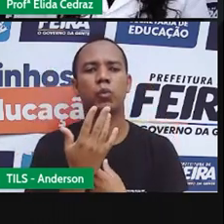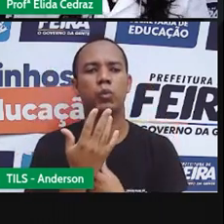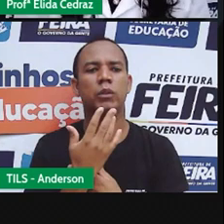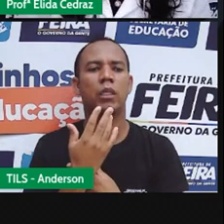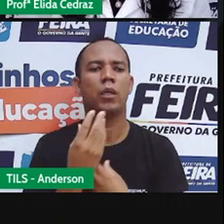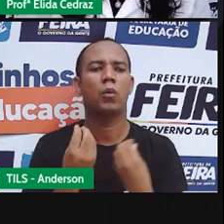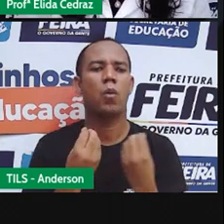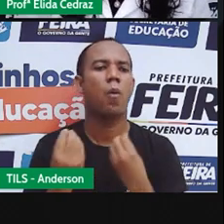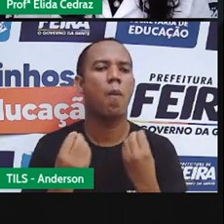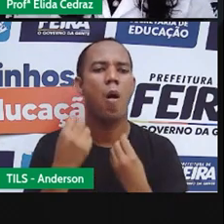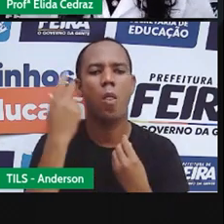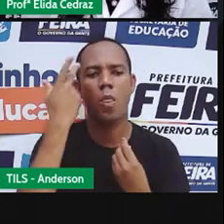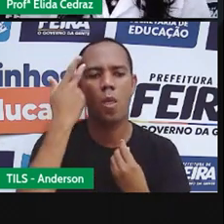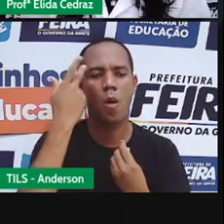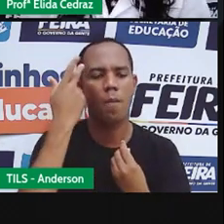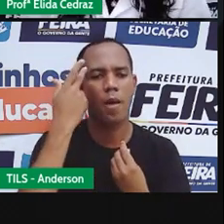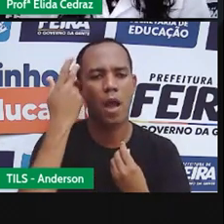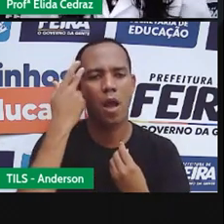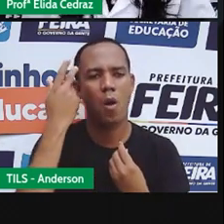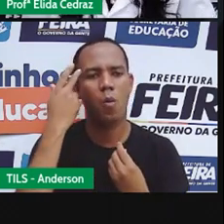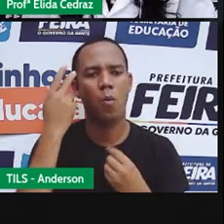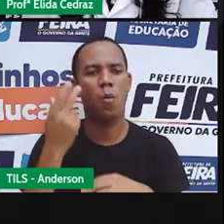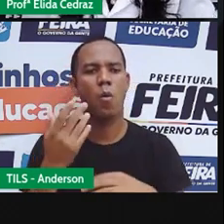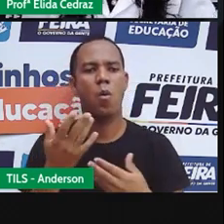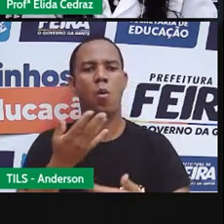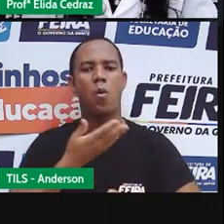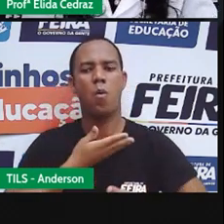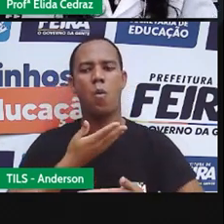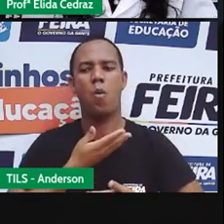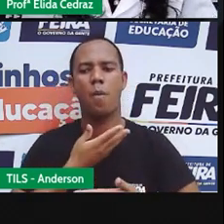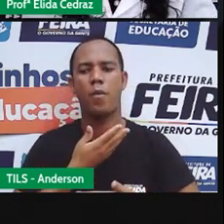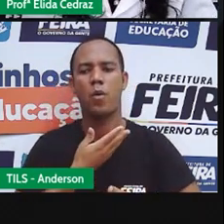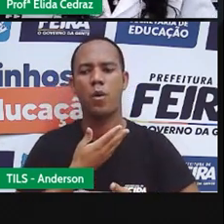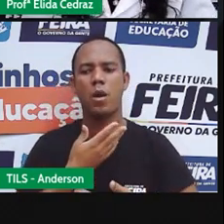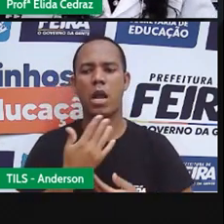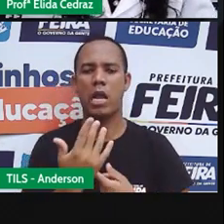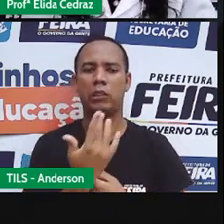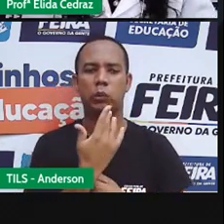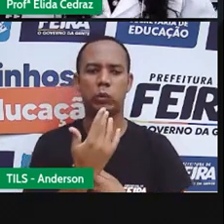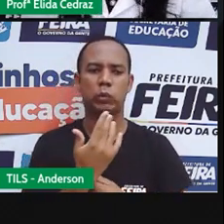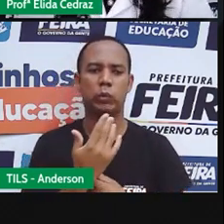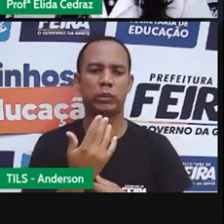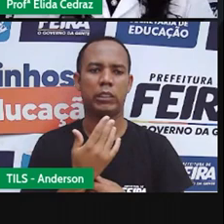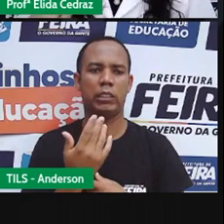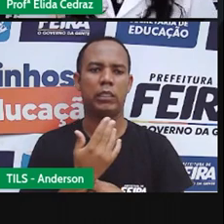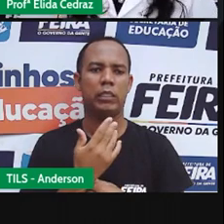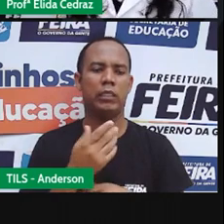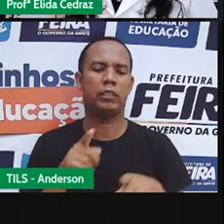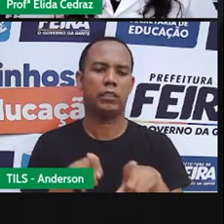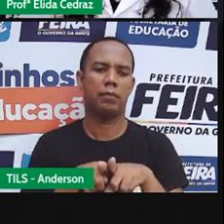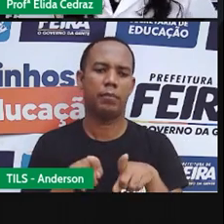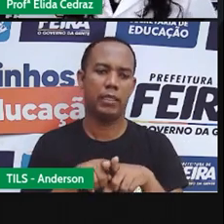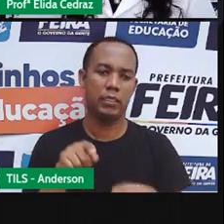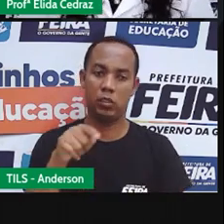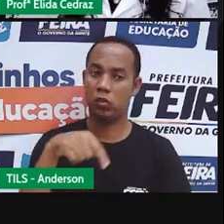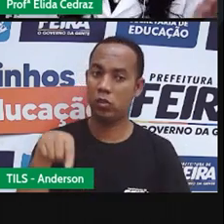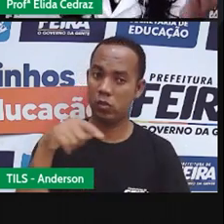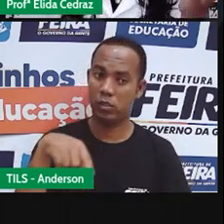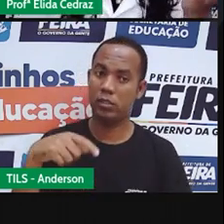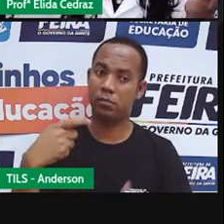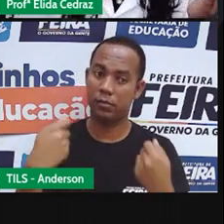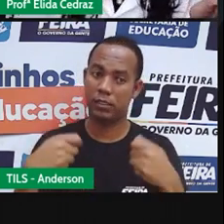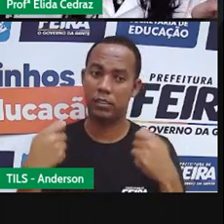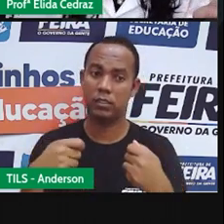a radiação natural, a melanina, que é a proteína que dá o tom da nossa pele. Mas que nós precisamos